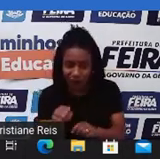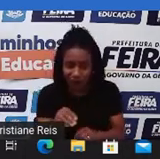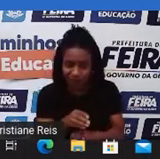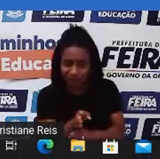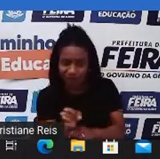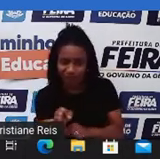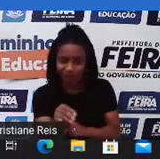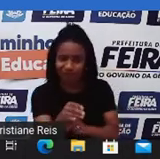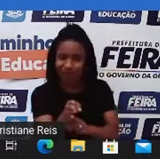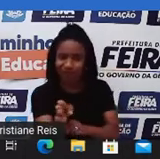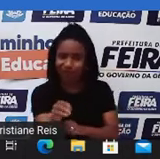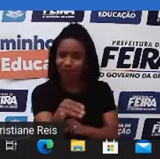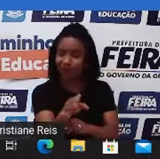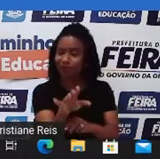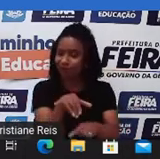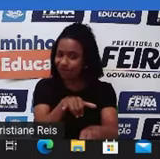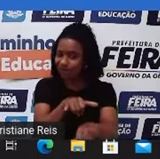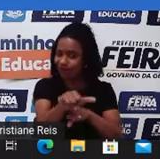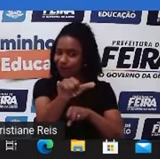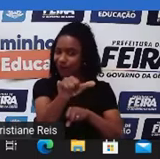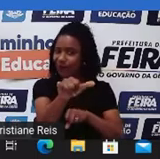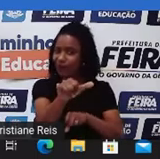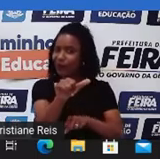vão tentar nos enganar.